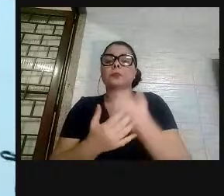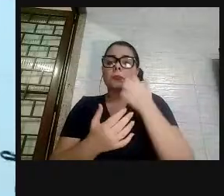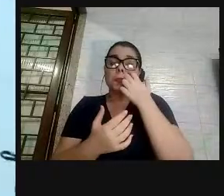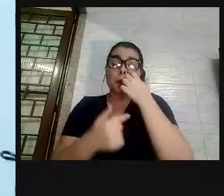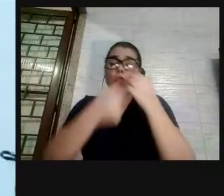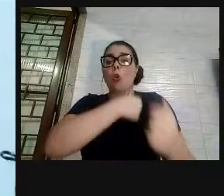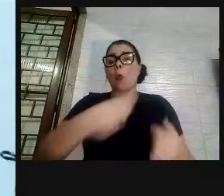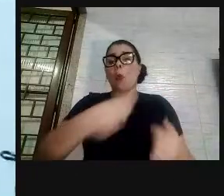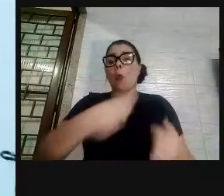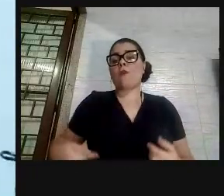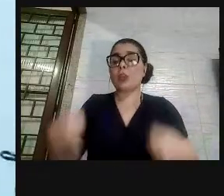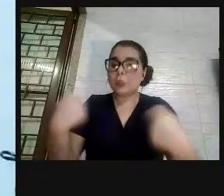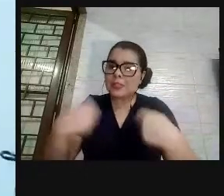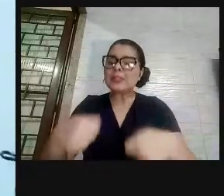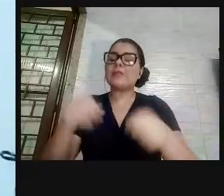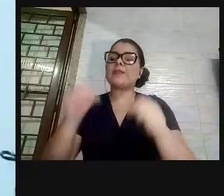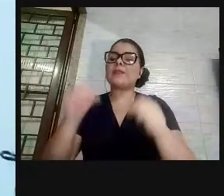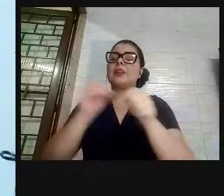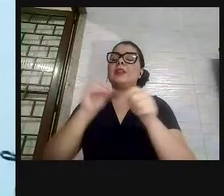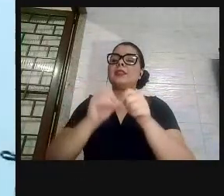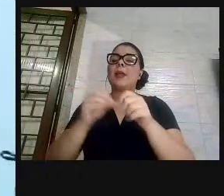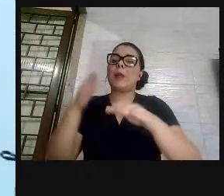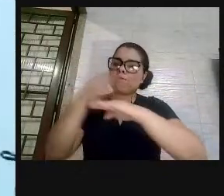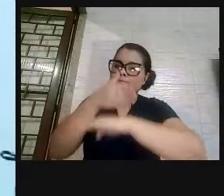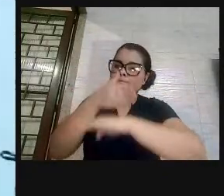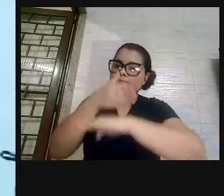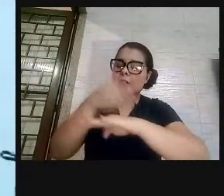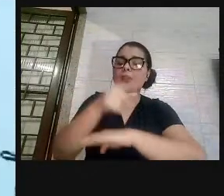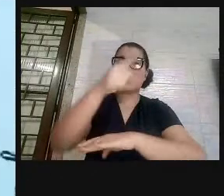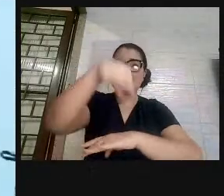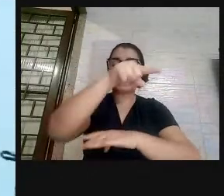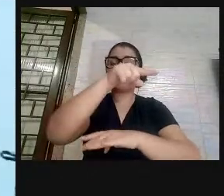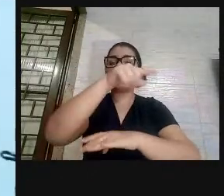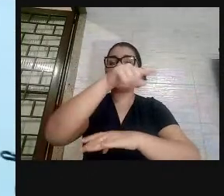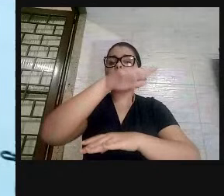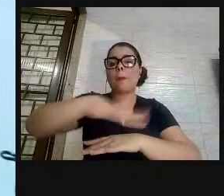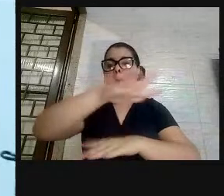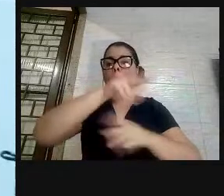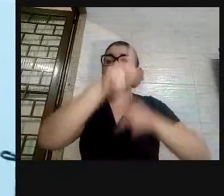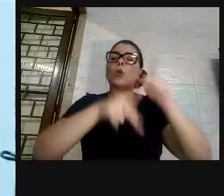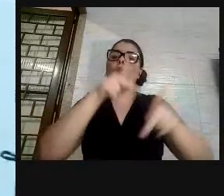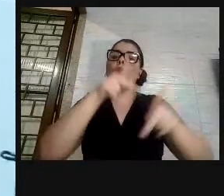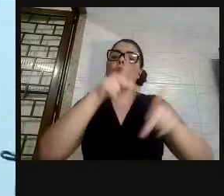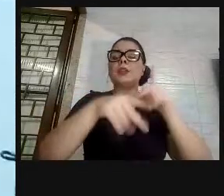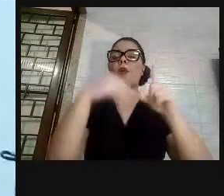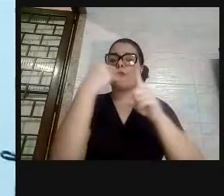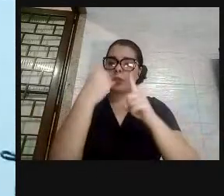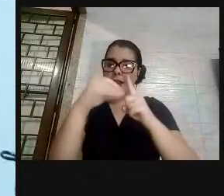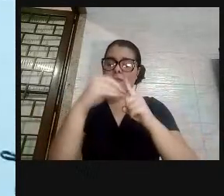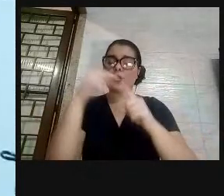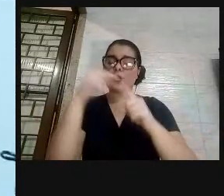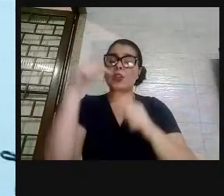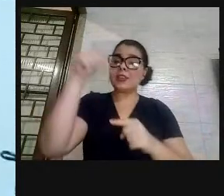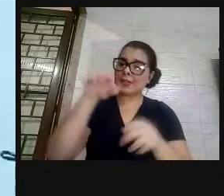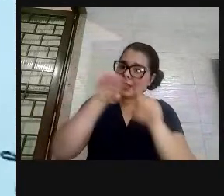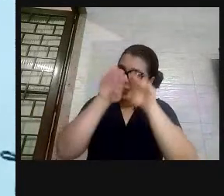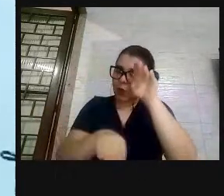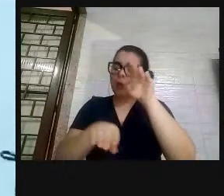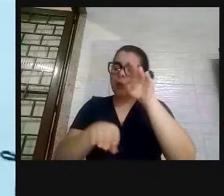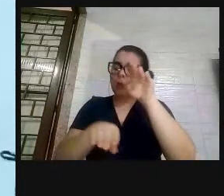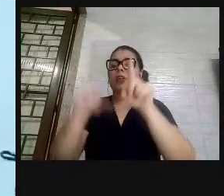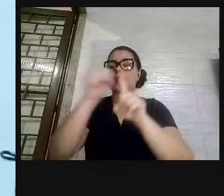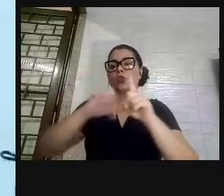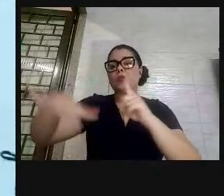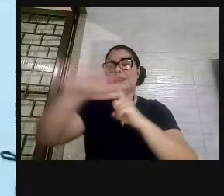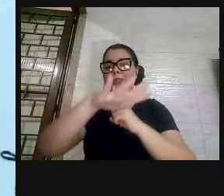para garantir o acesso às populações mais vulneráveis? E essa desigualdade social, a gente enfrenta e tem feito,